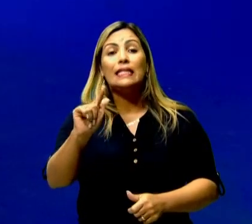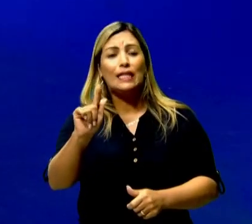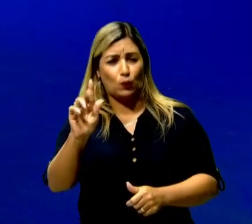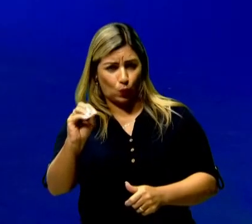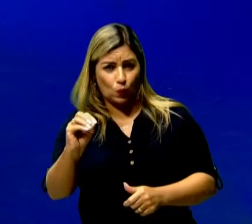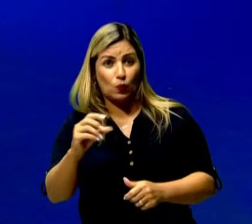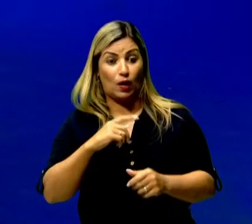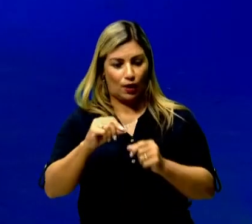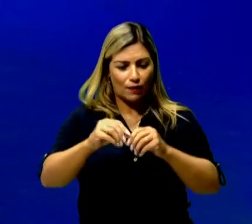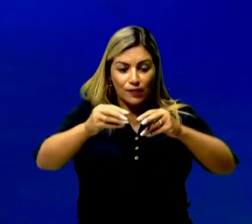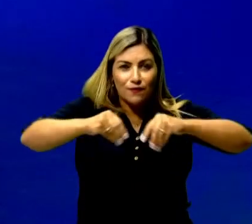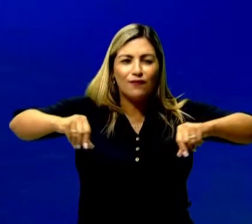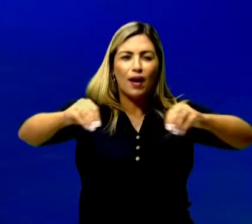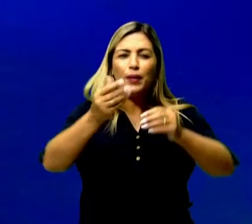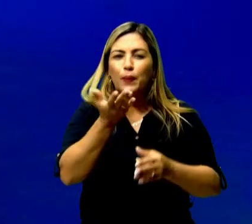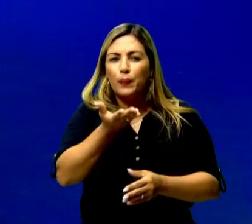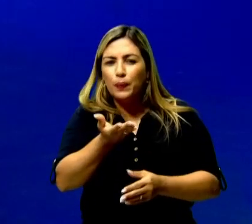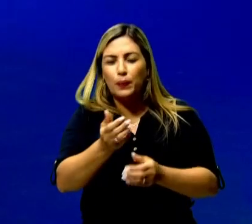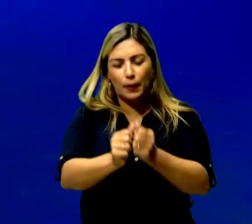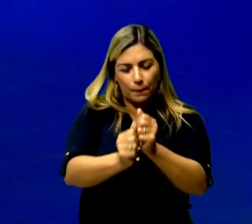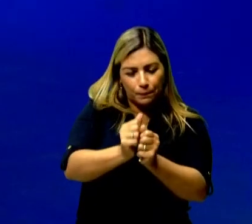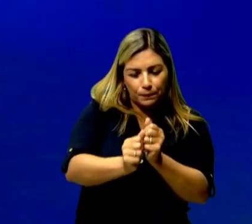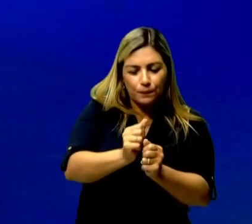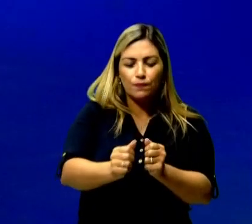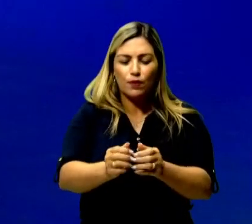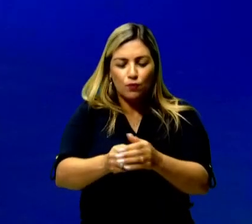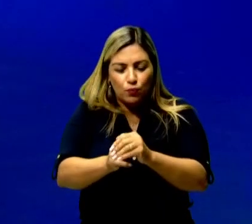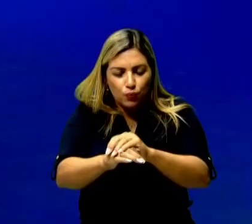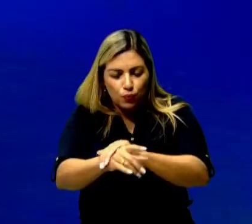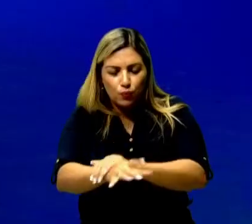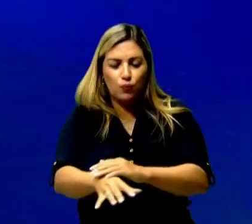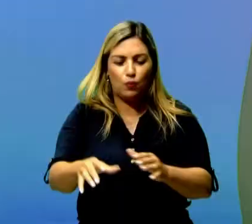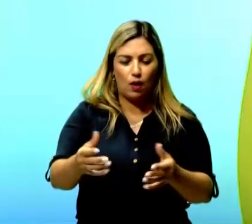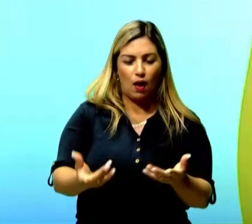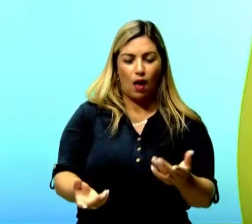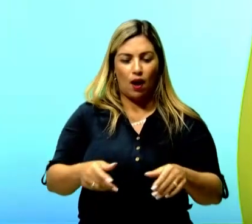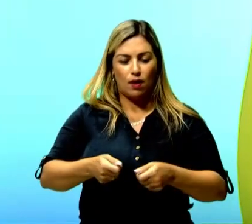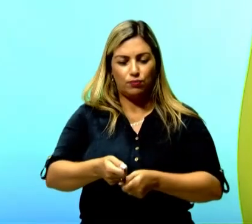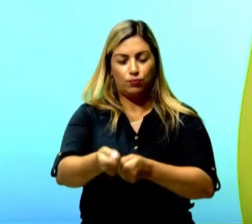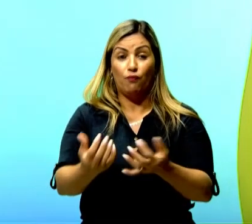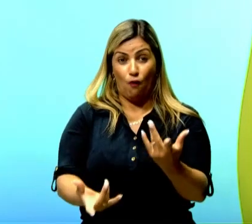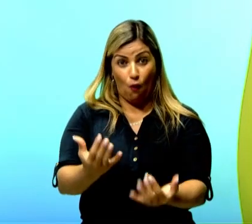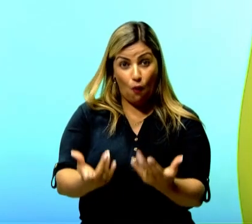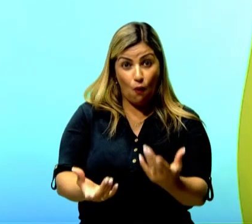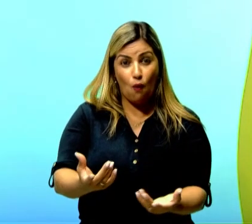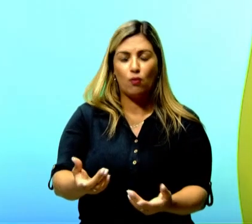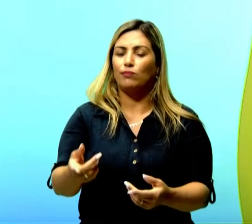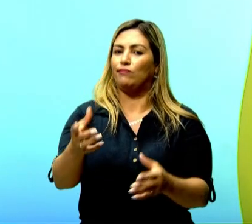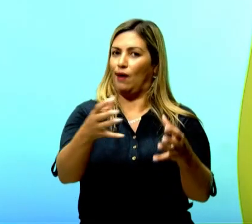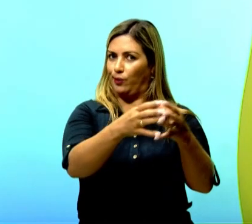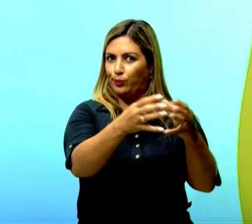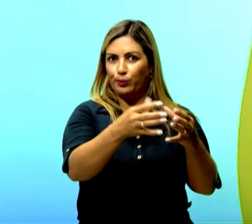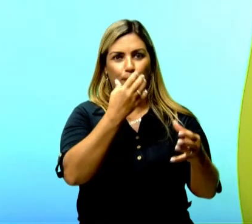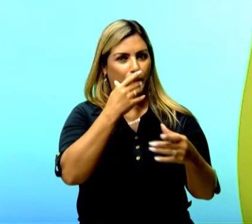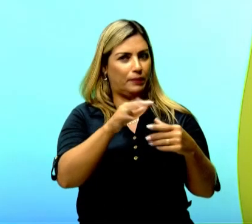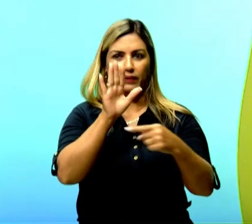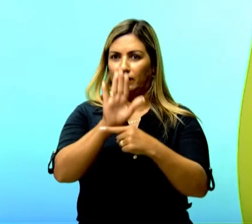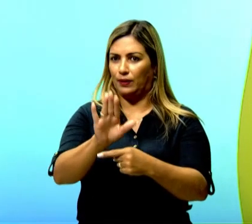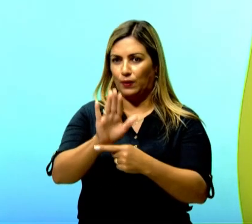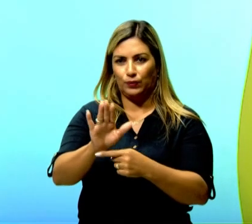ela faz a farinha do trigo, ela mói e eles não ajudam. Ela assa a farinha e eles também não ajudam.